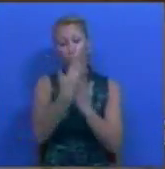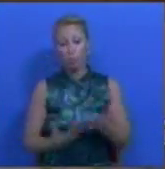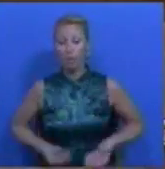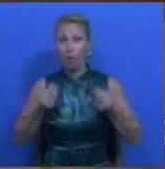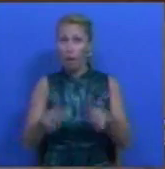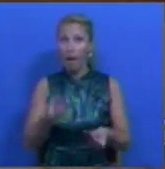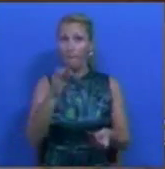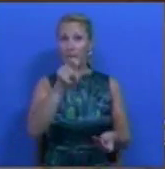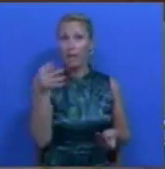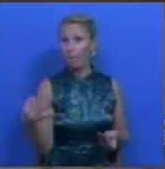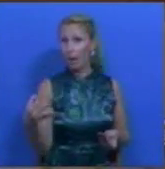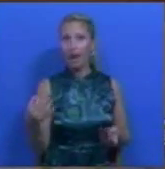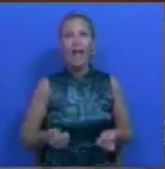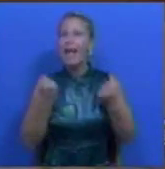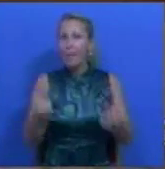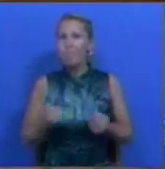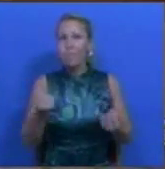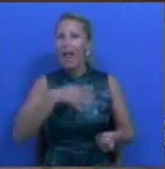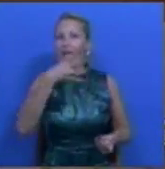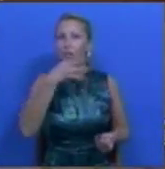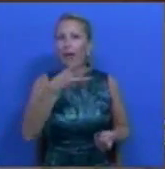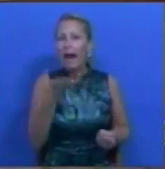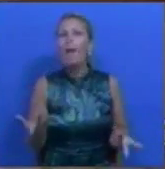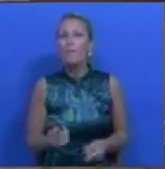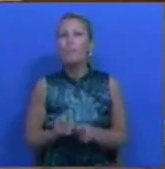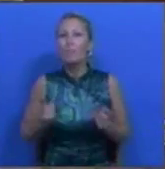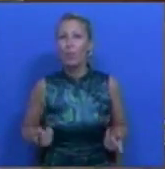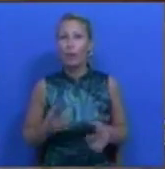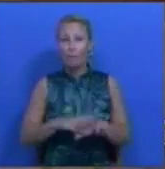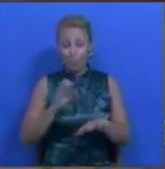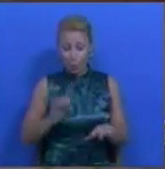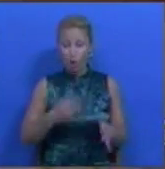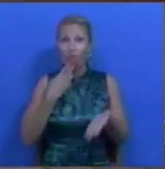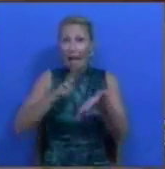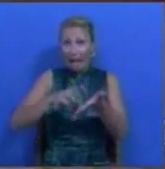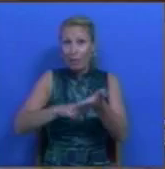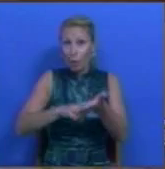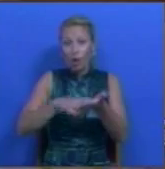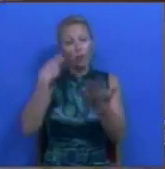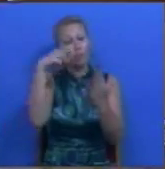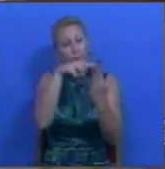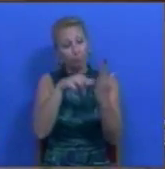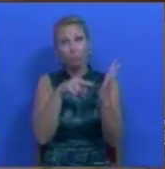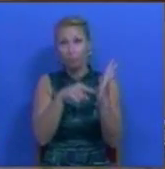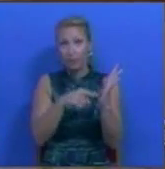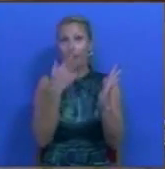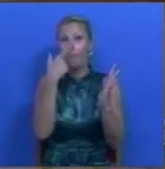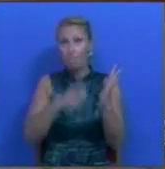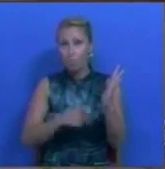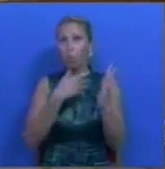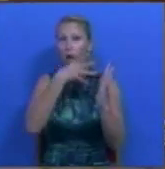pelo PCP não conseguiram explicar, é, dadas as razões que são apresentadas pelos peticionários,